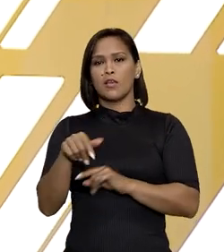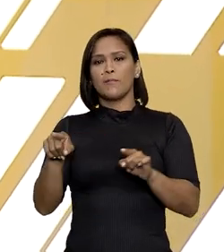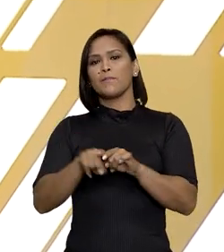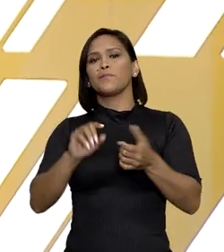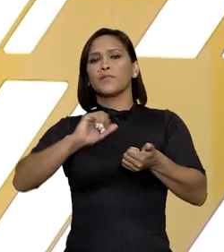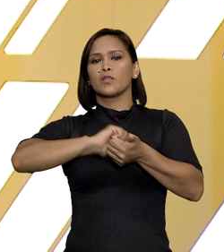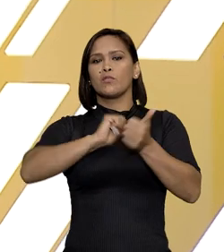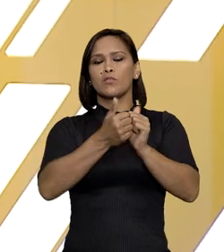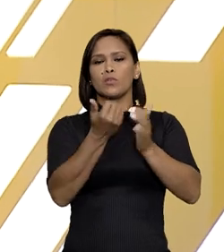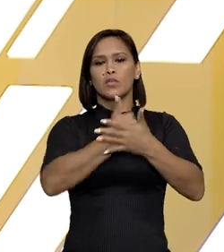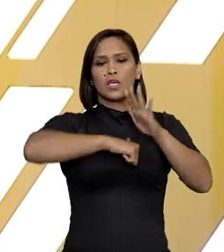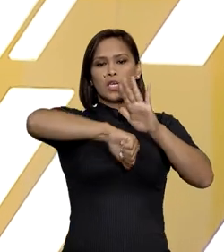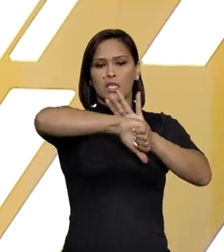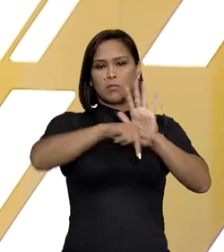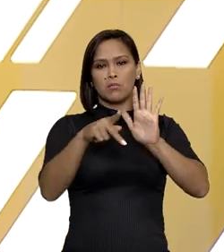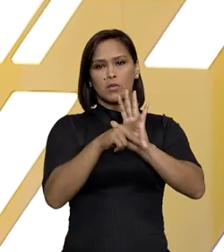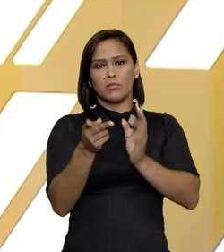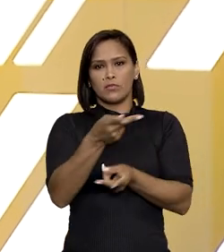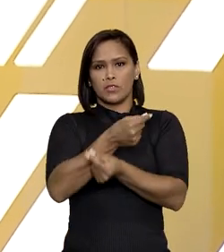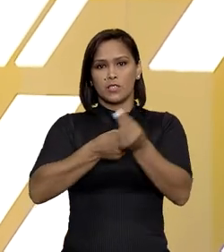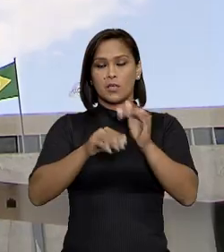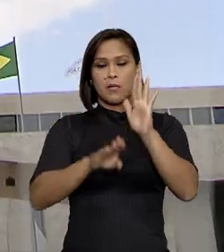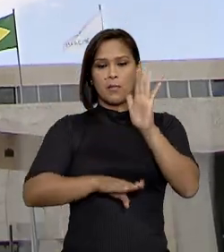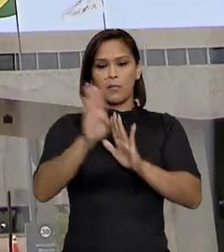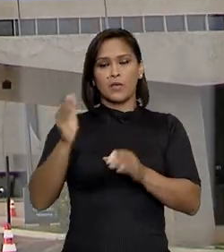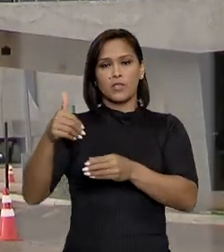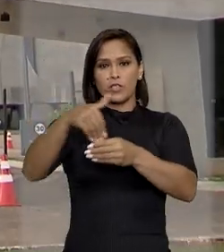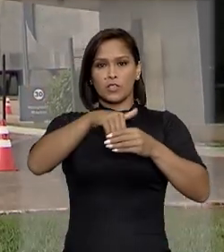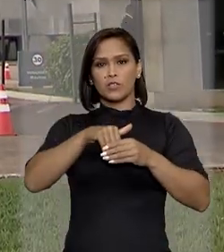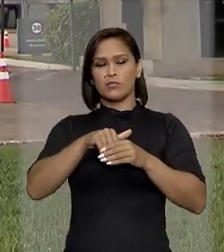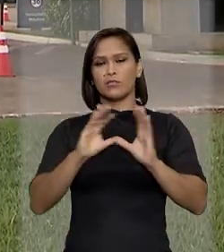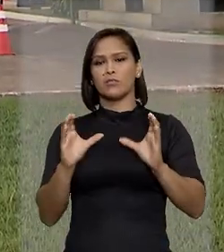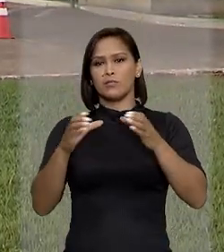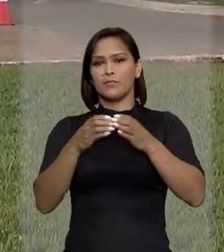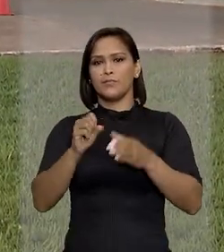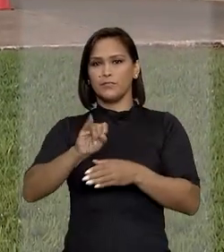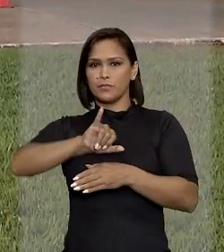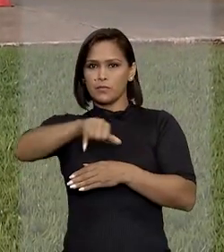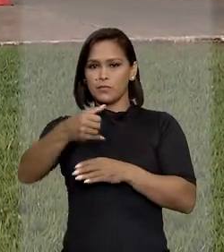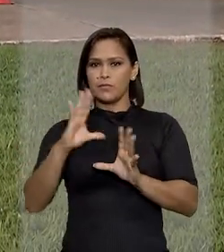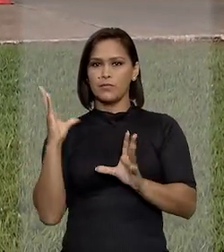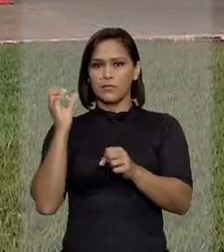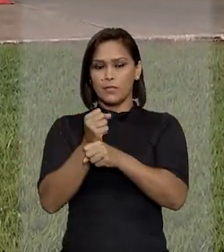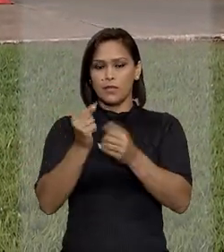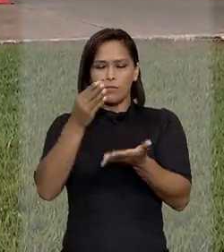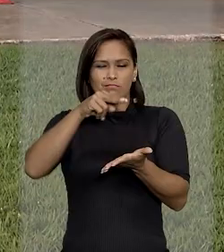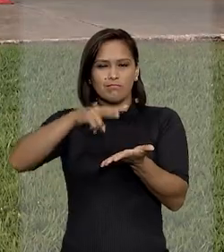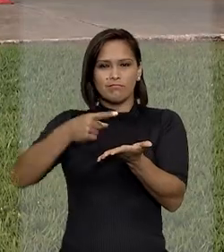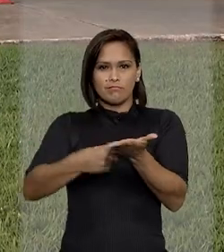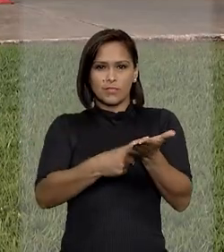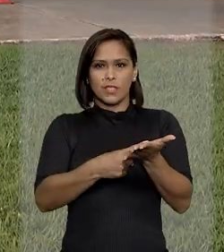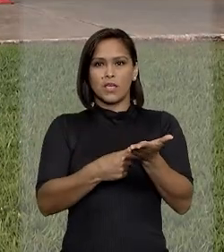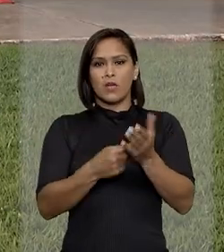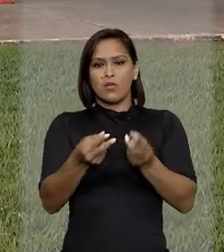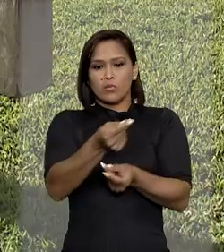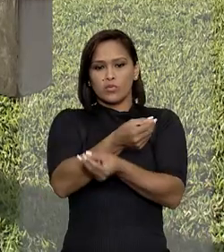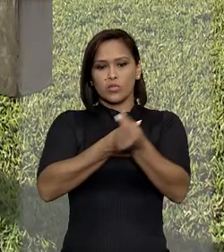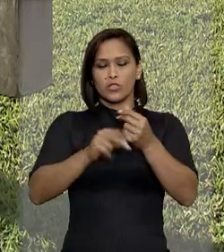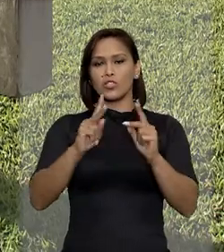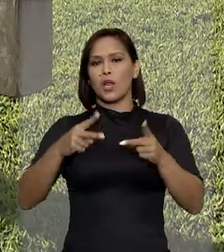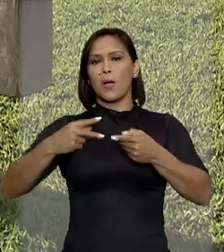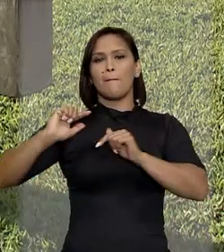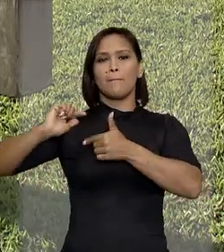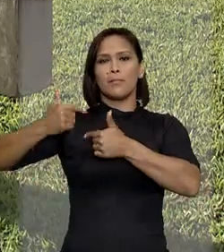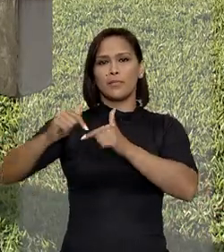Nordeste configura crime financeiro. Por maioria de votos, o colegiado concluiu que a aplicação de recursos já